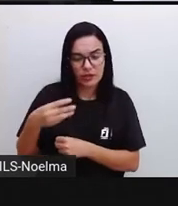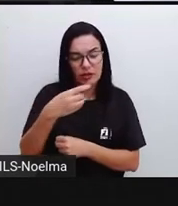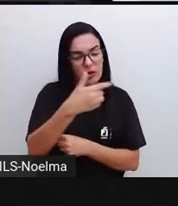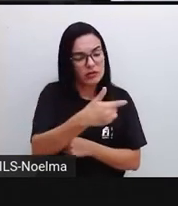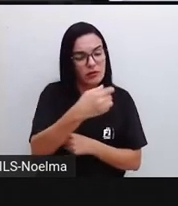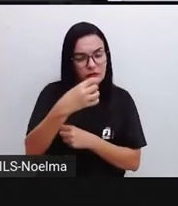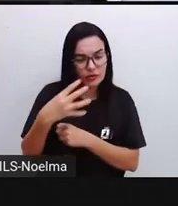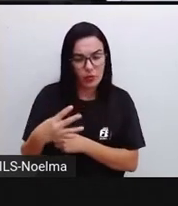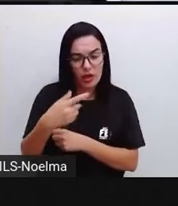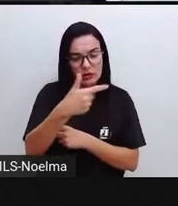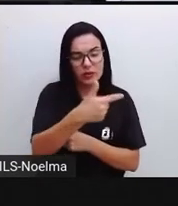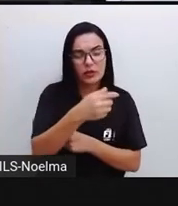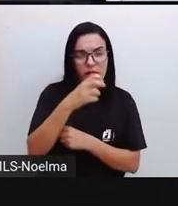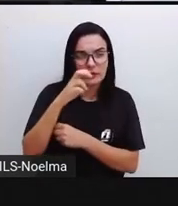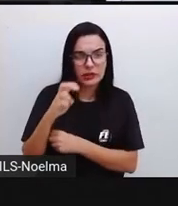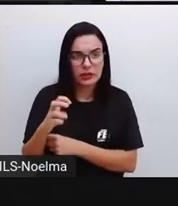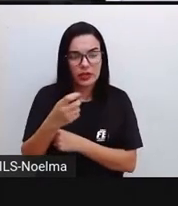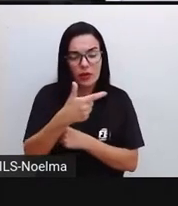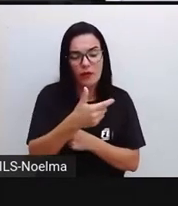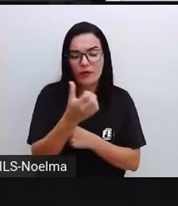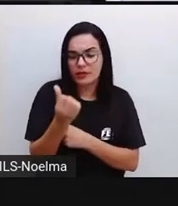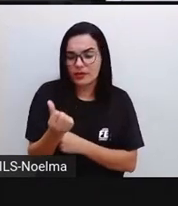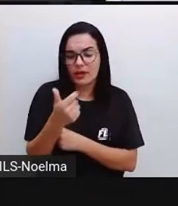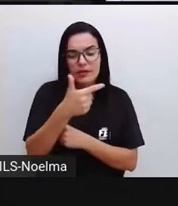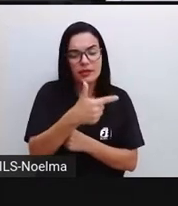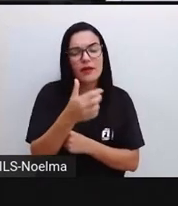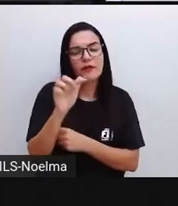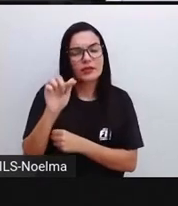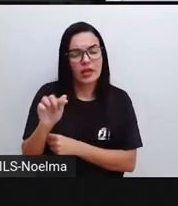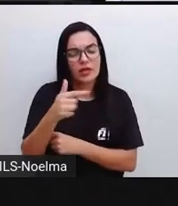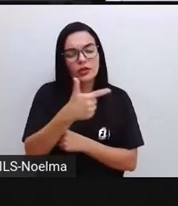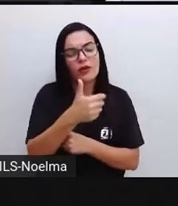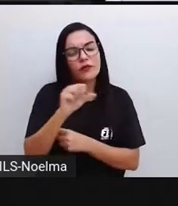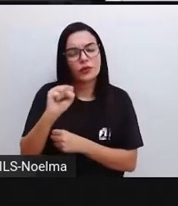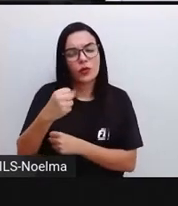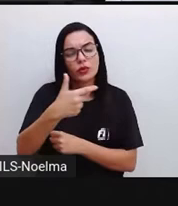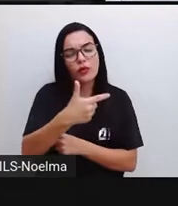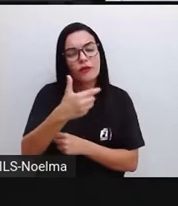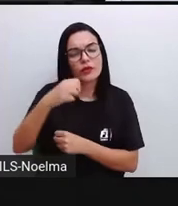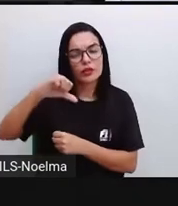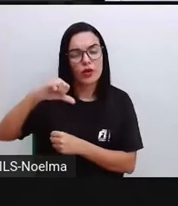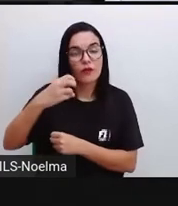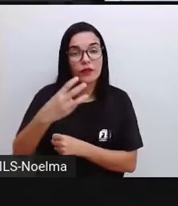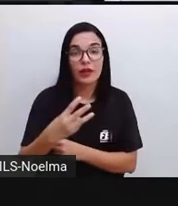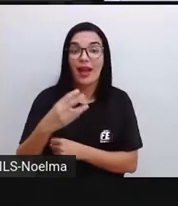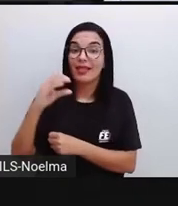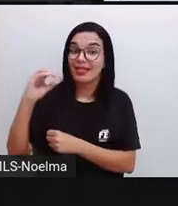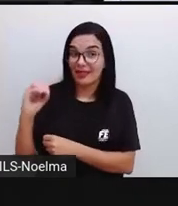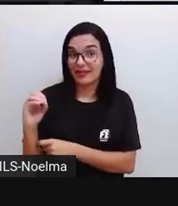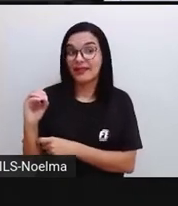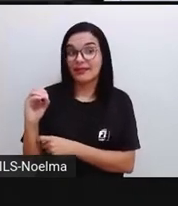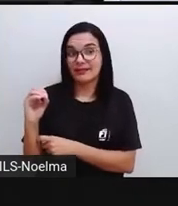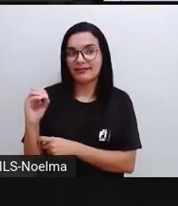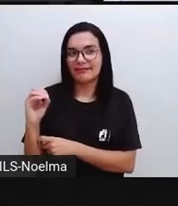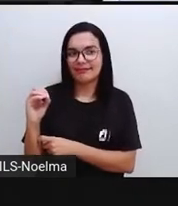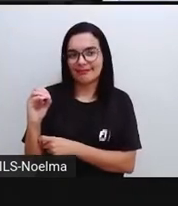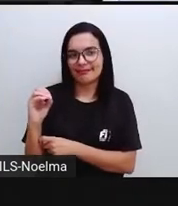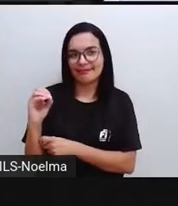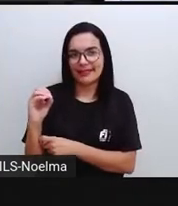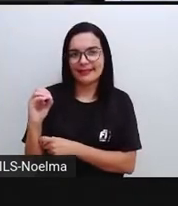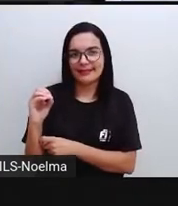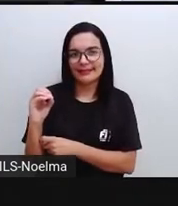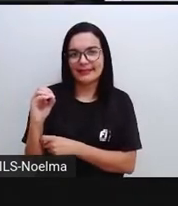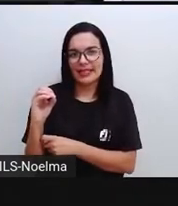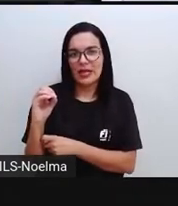23, 24, 25, 26, 27, 28, 29, 30.